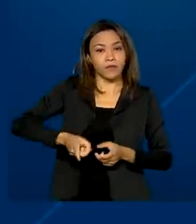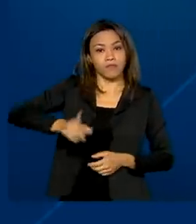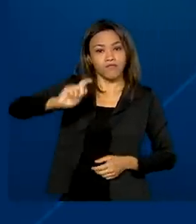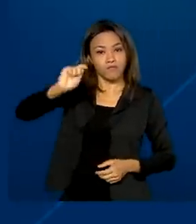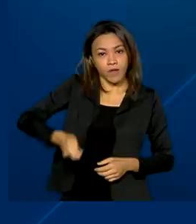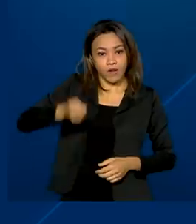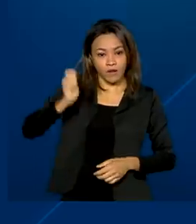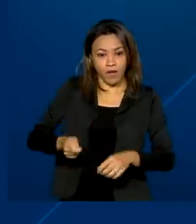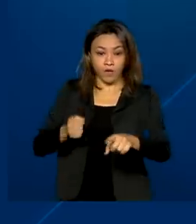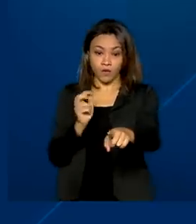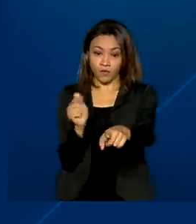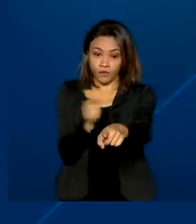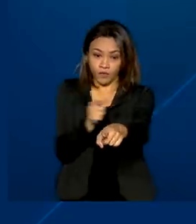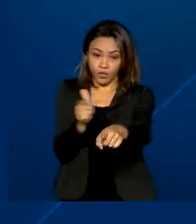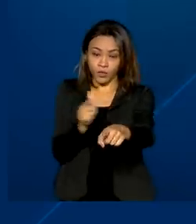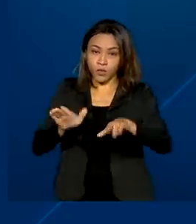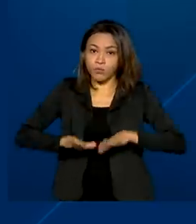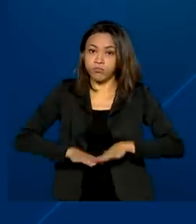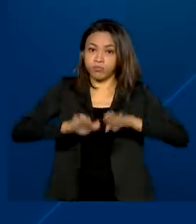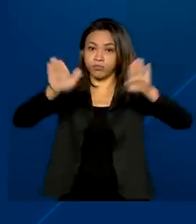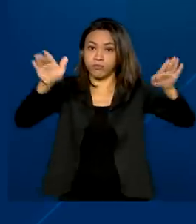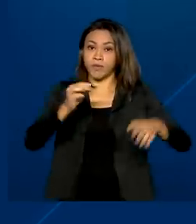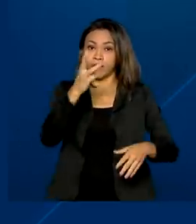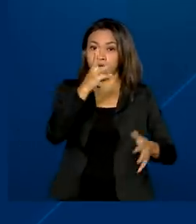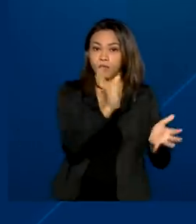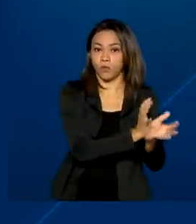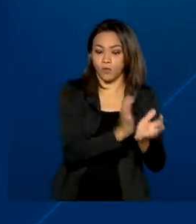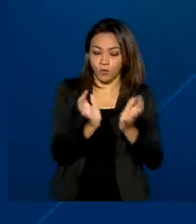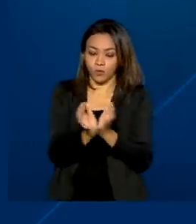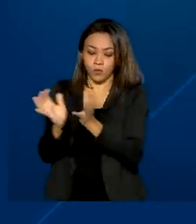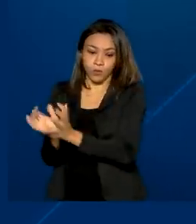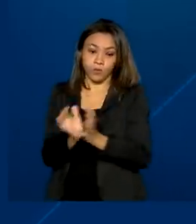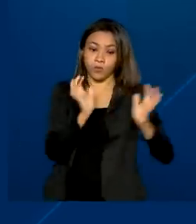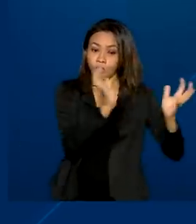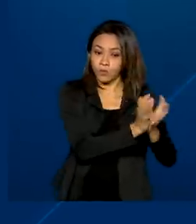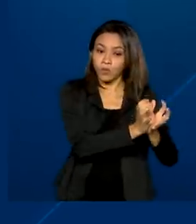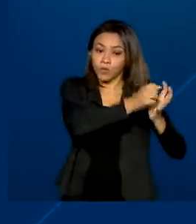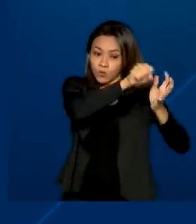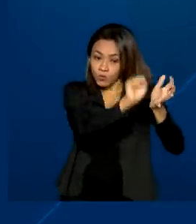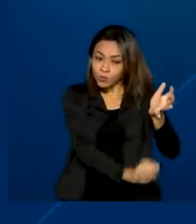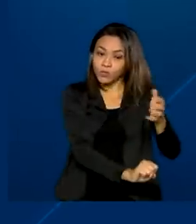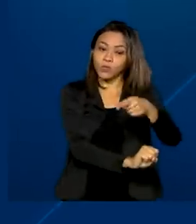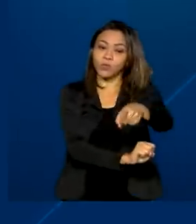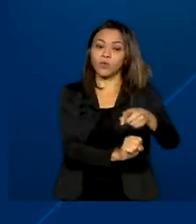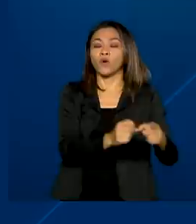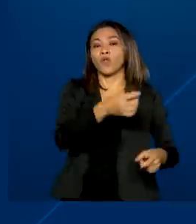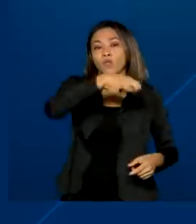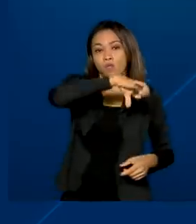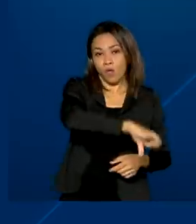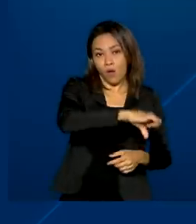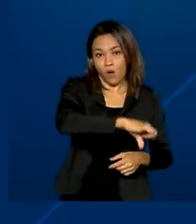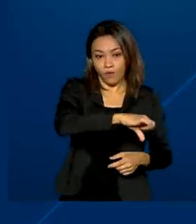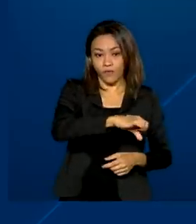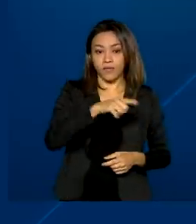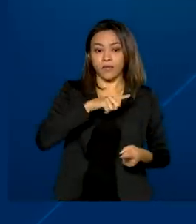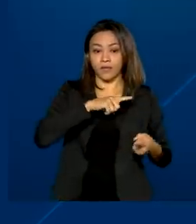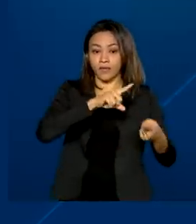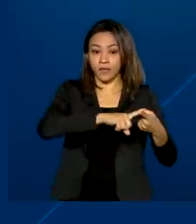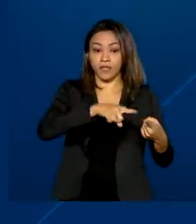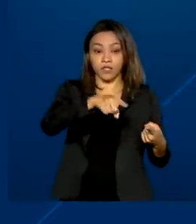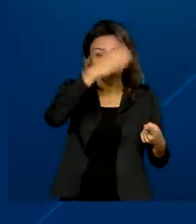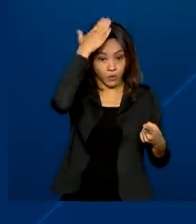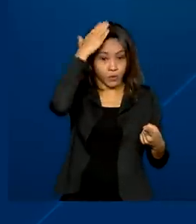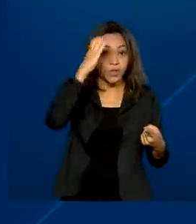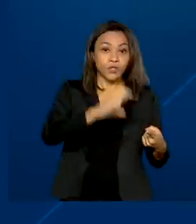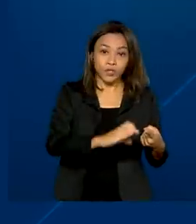22 aeroportos divididos em três blocos. O Bloco Sul é formado por nove terminais, entre eles o de